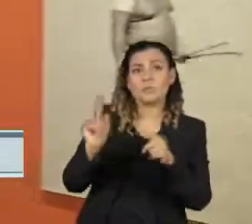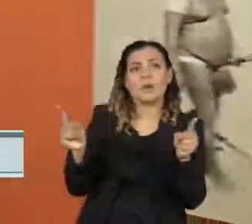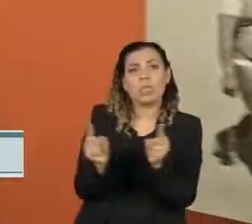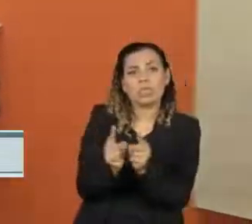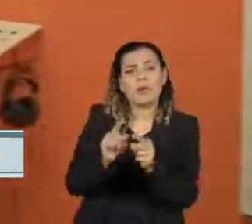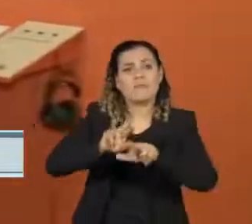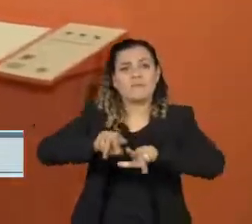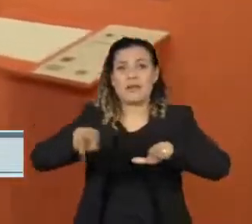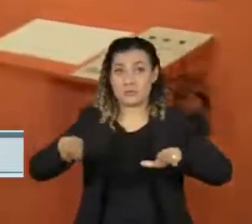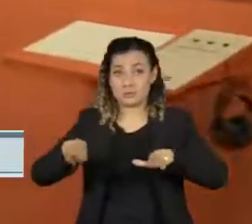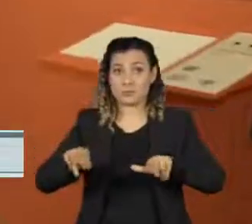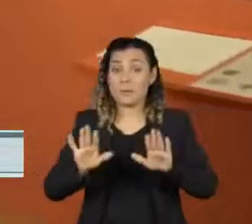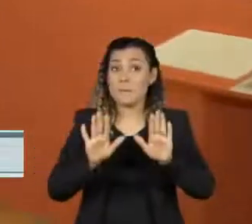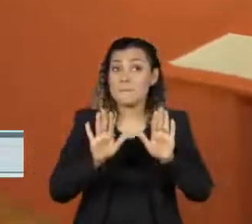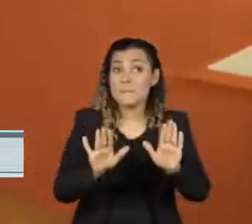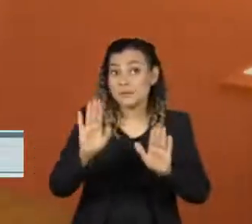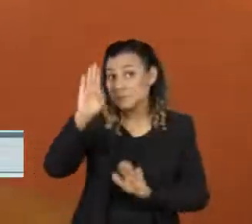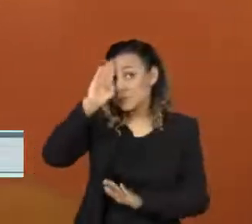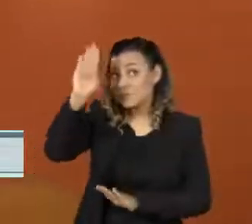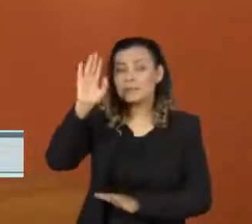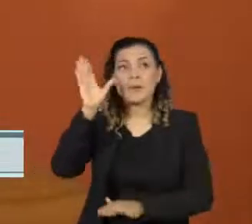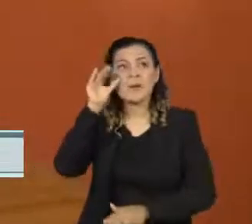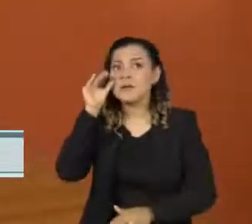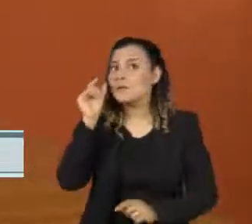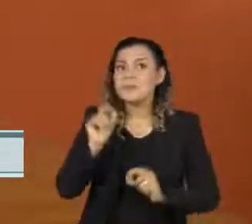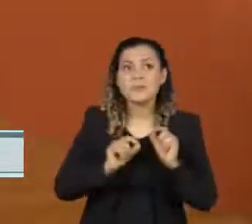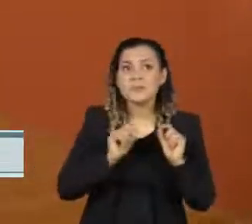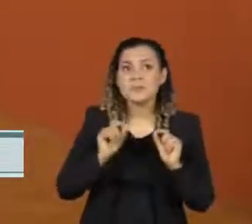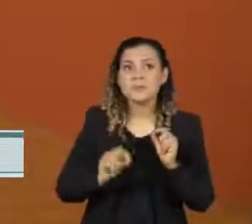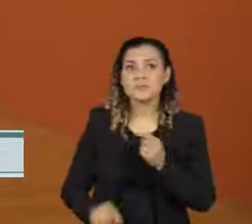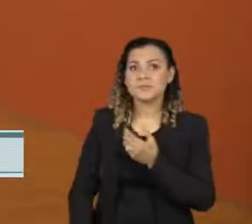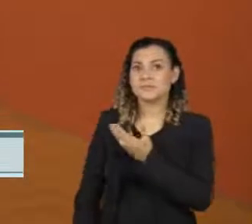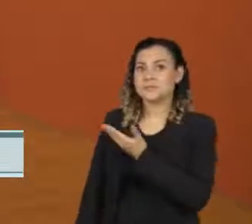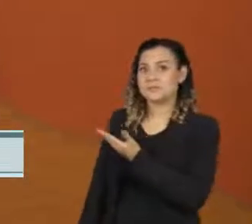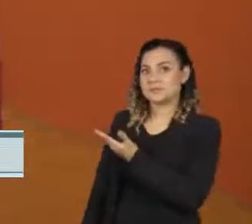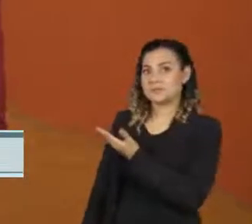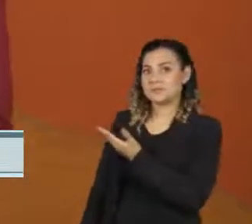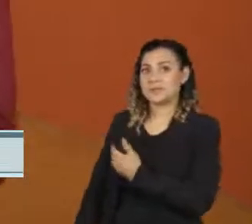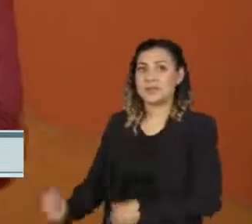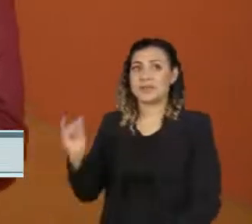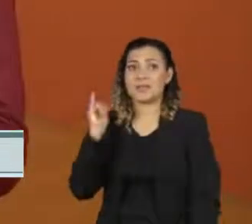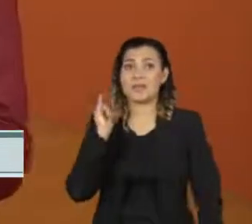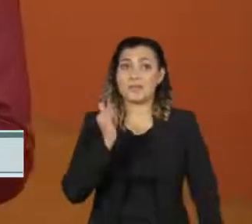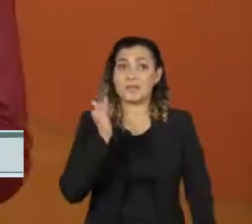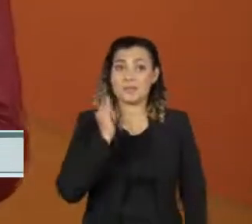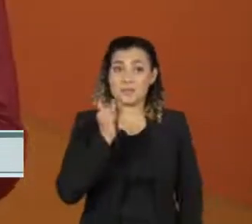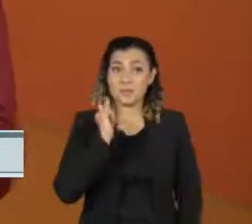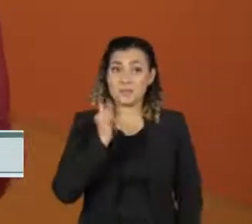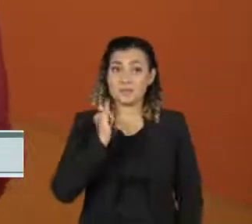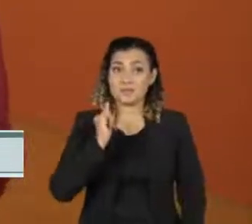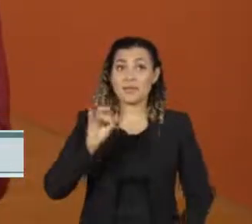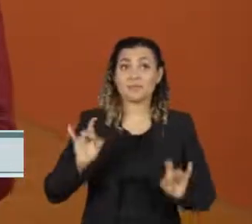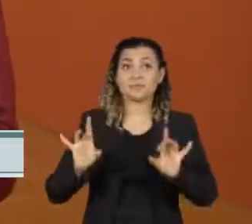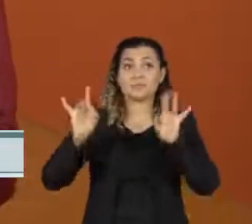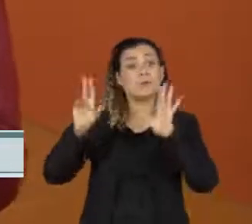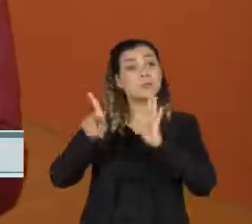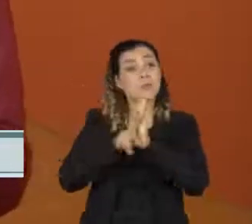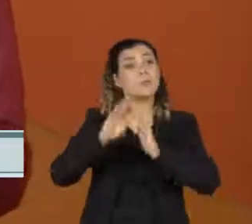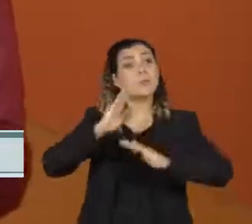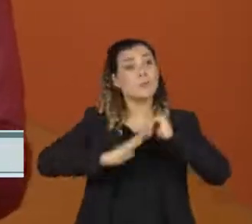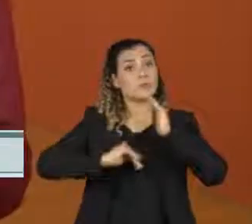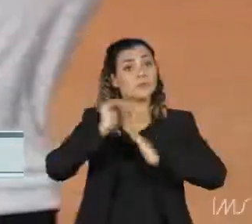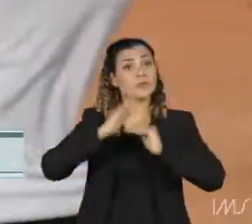Mas os grandes destaques dessa exposição são esses documentários exclusivos, produzidos por cineastas